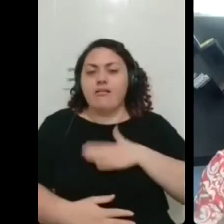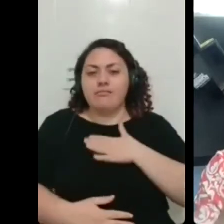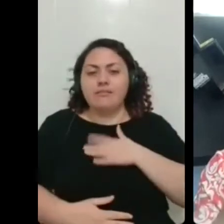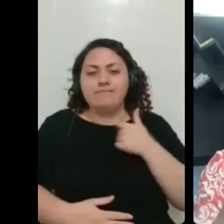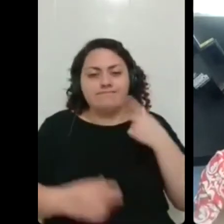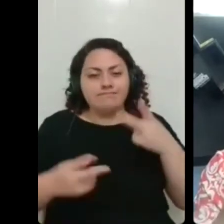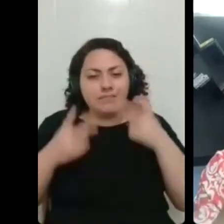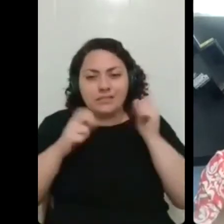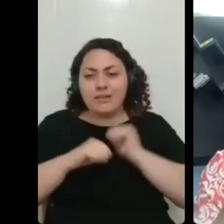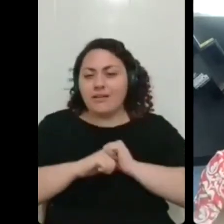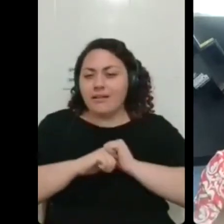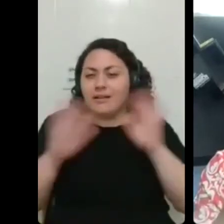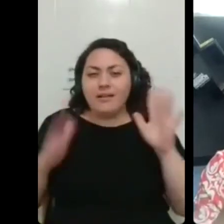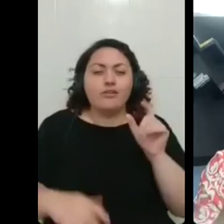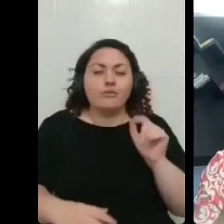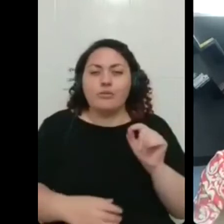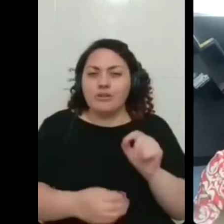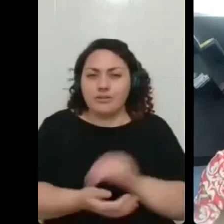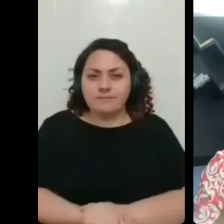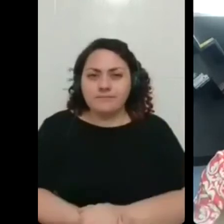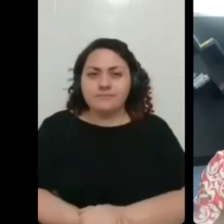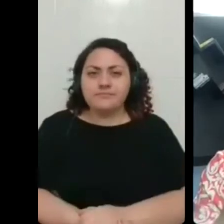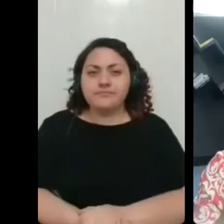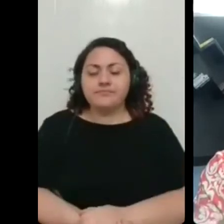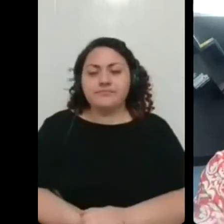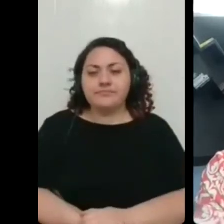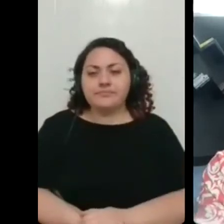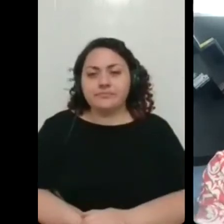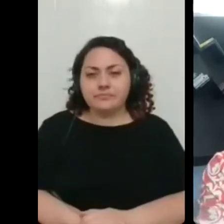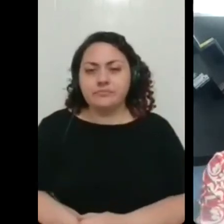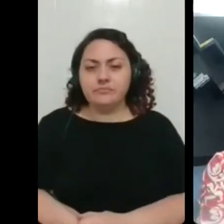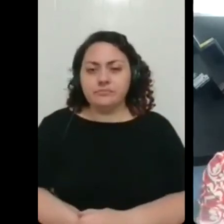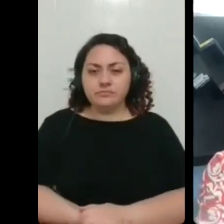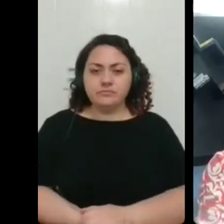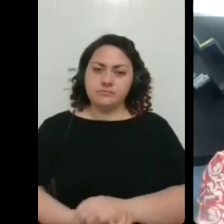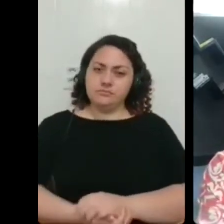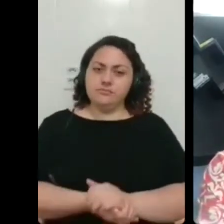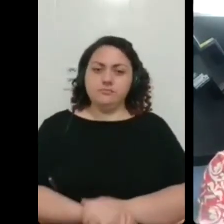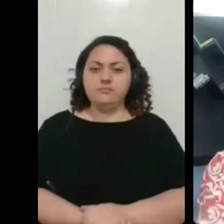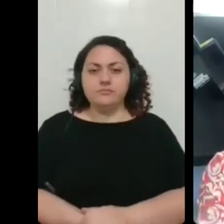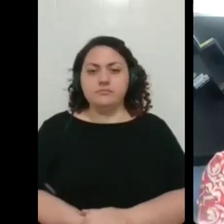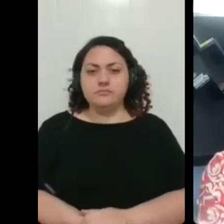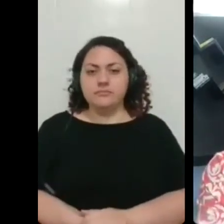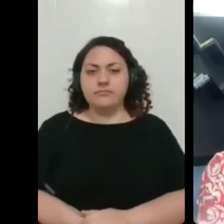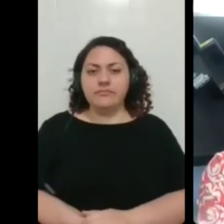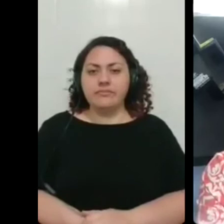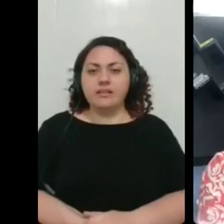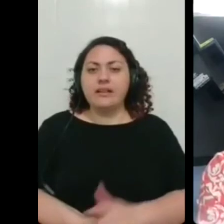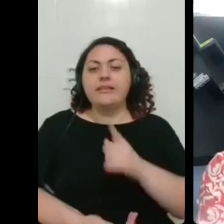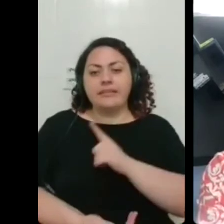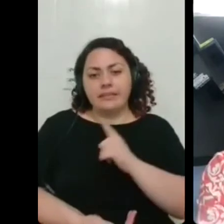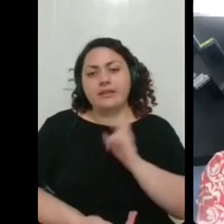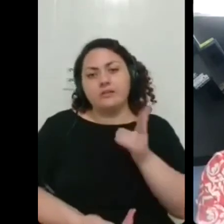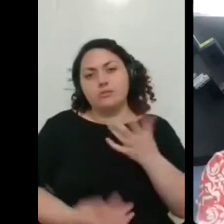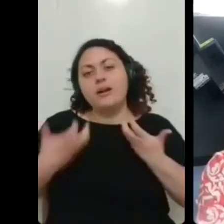é que fica sem né essa essa fadiga que fica presente nesse pós